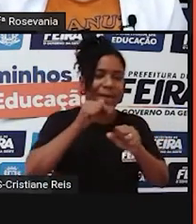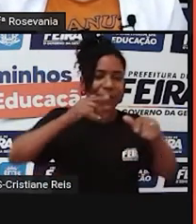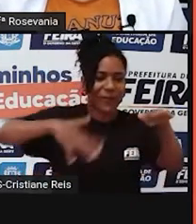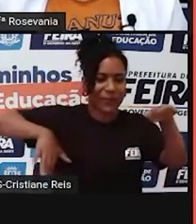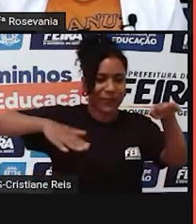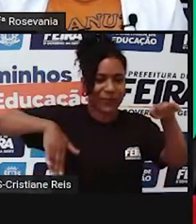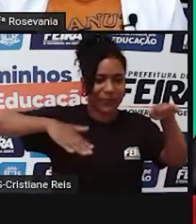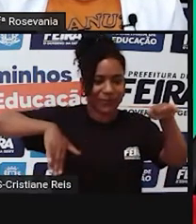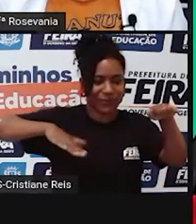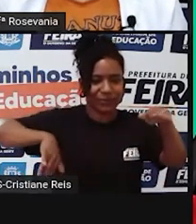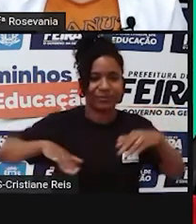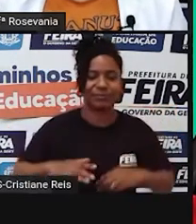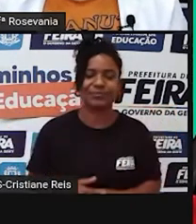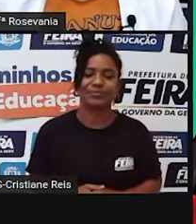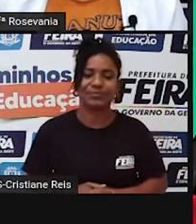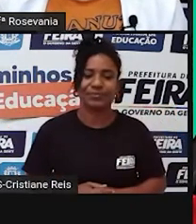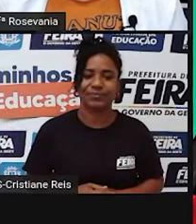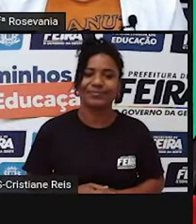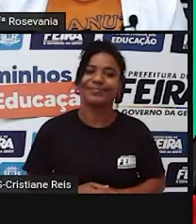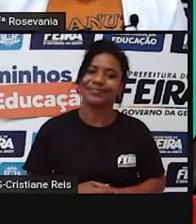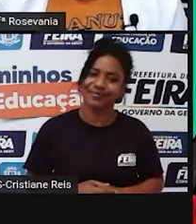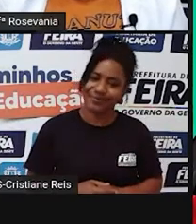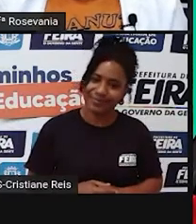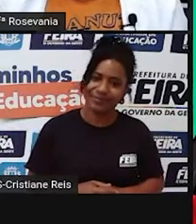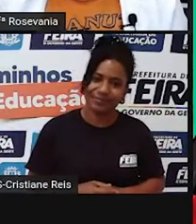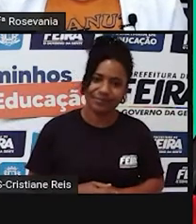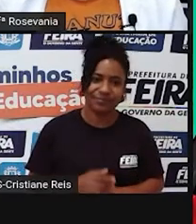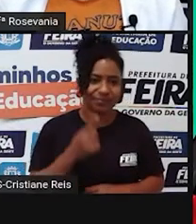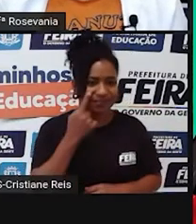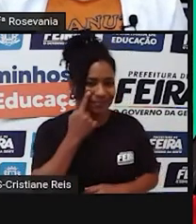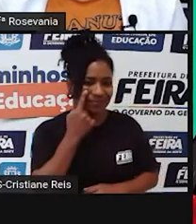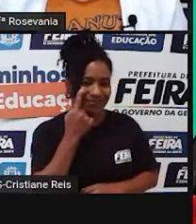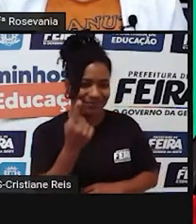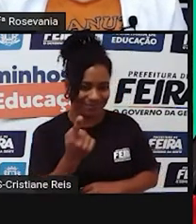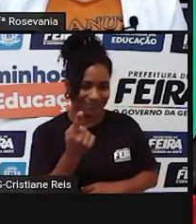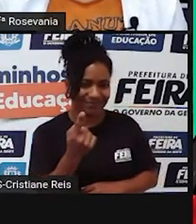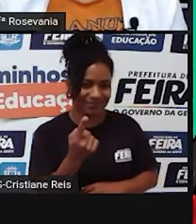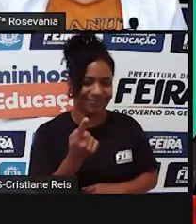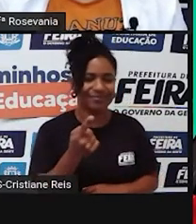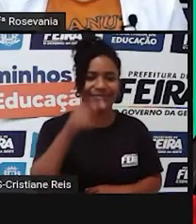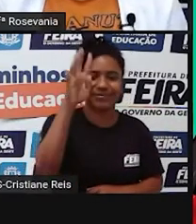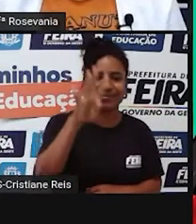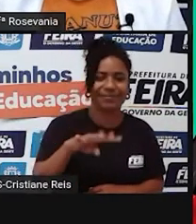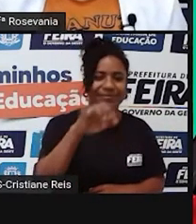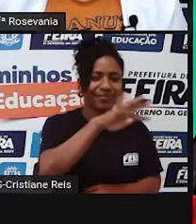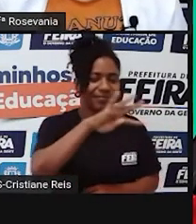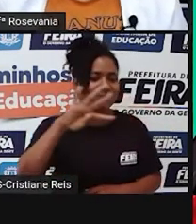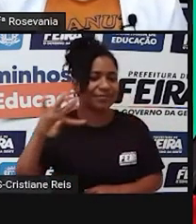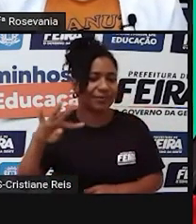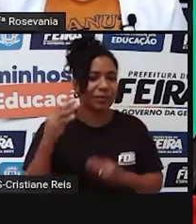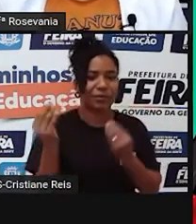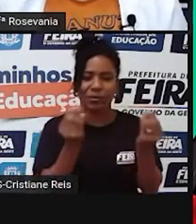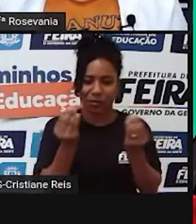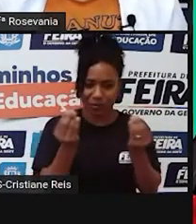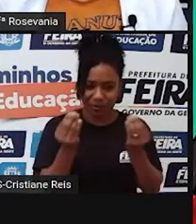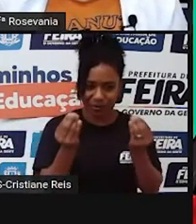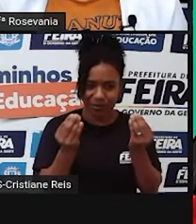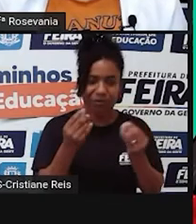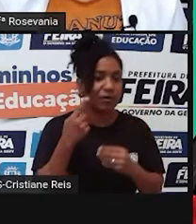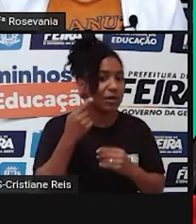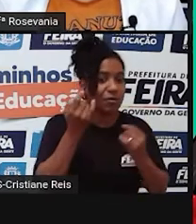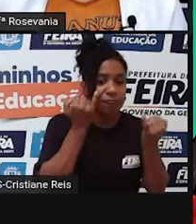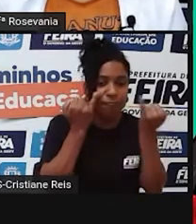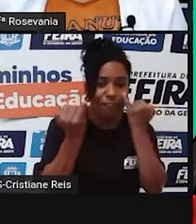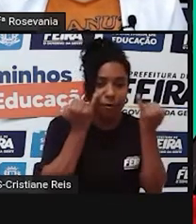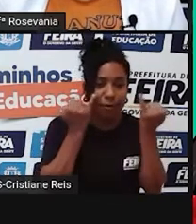outros, né. Então, vamos lá. Já que a gente está falando, bora ver por região como é que fica isso. São dados, né,